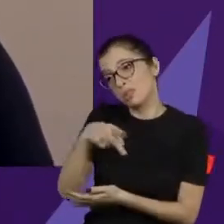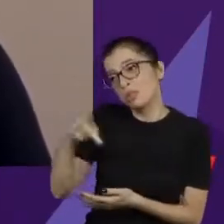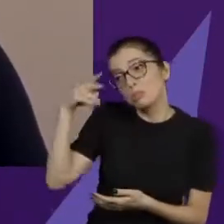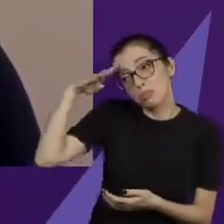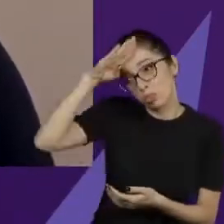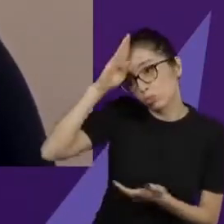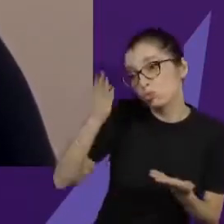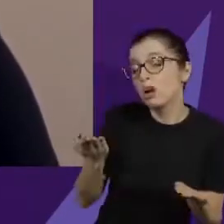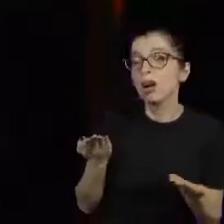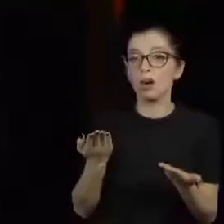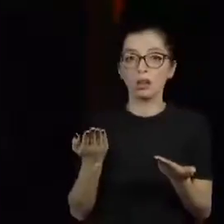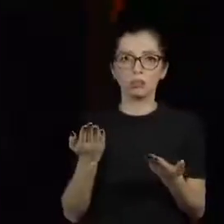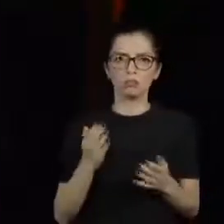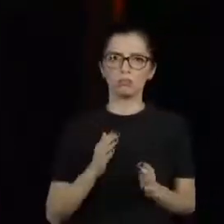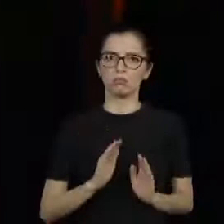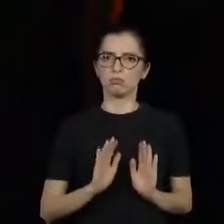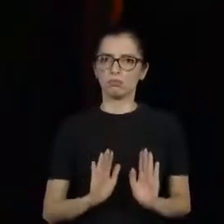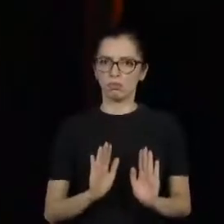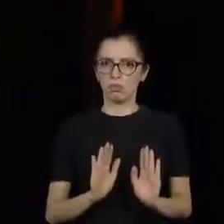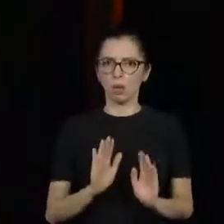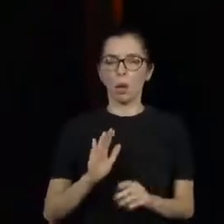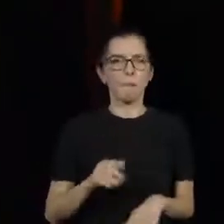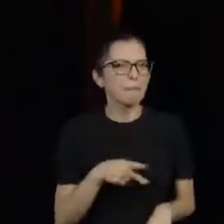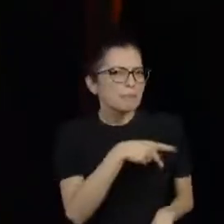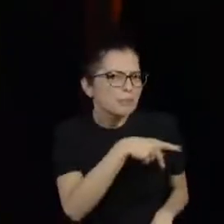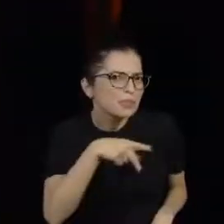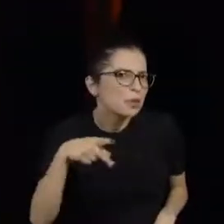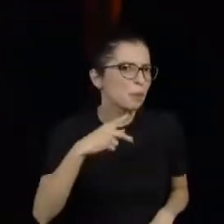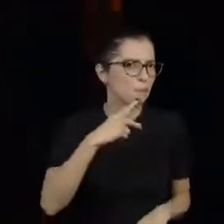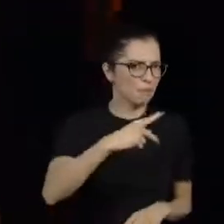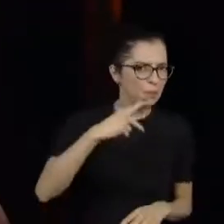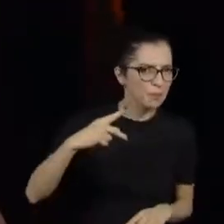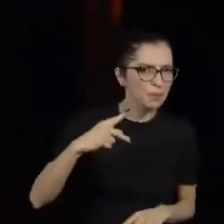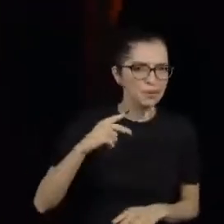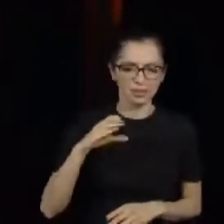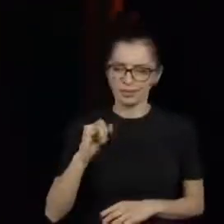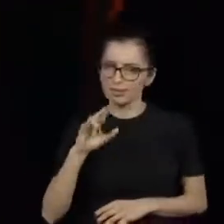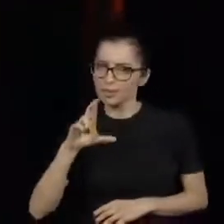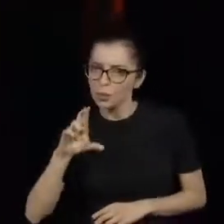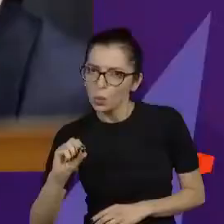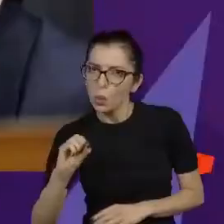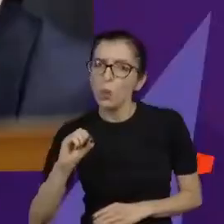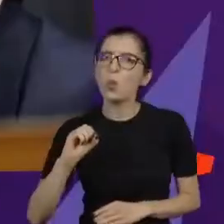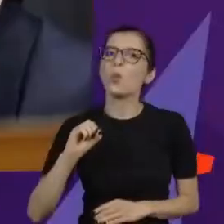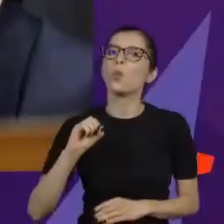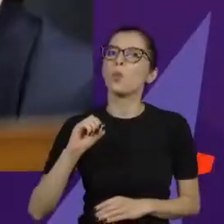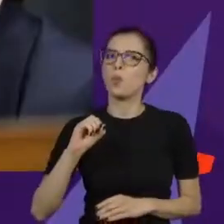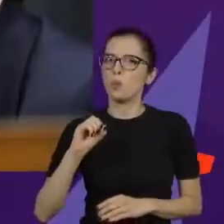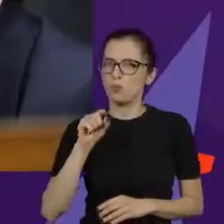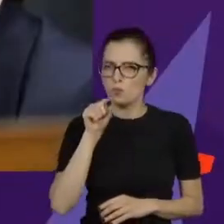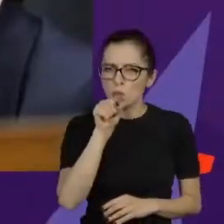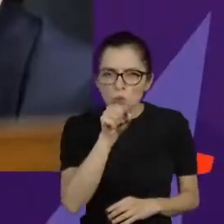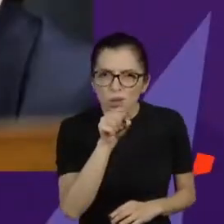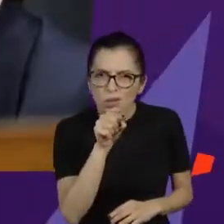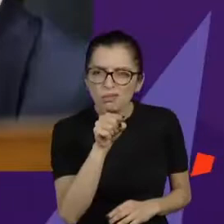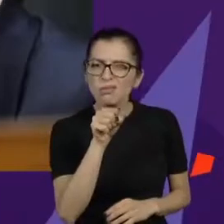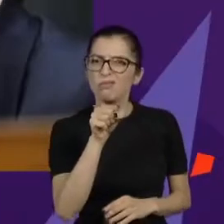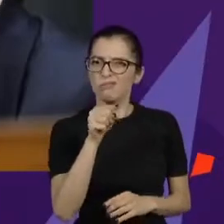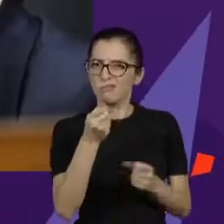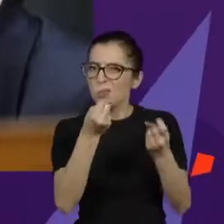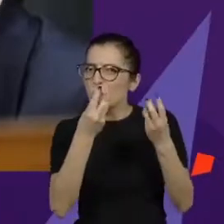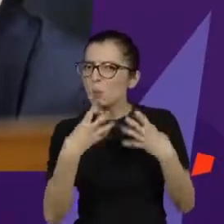presidente do PP, o Ciro Nogueira. Você está falando aí do ACM Neto e você usou uma palavra forte,